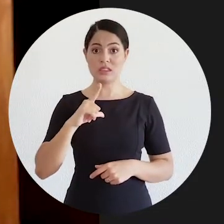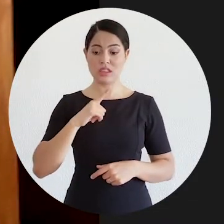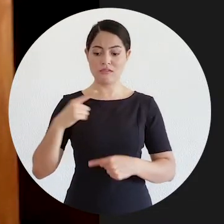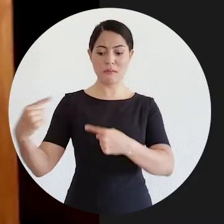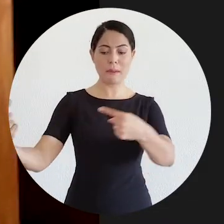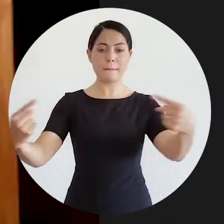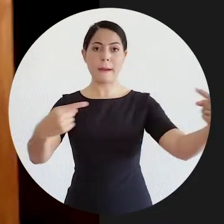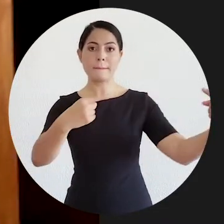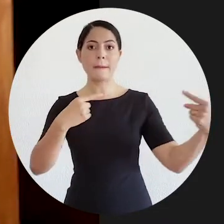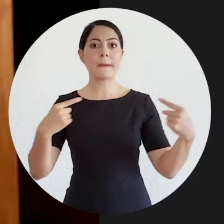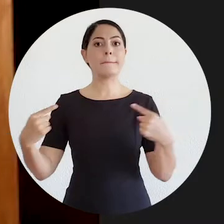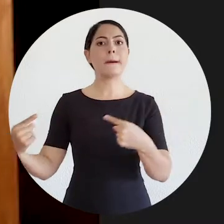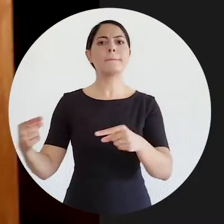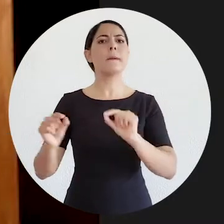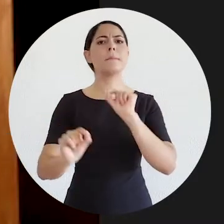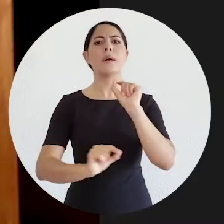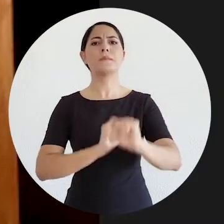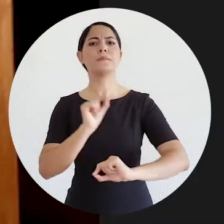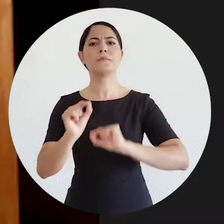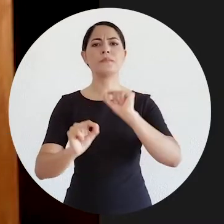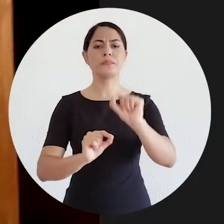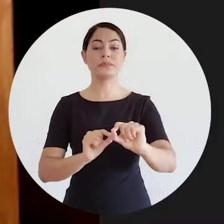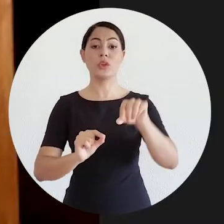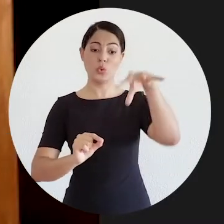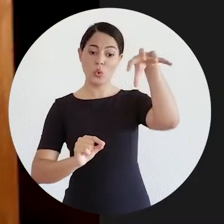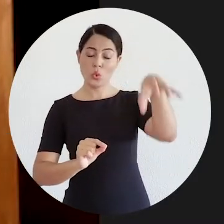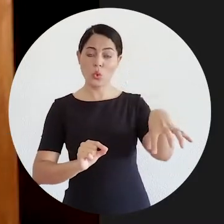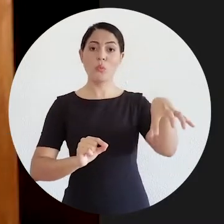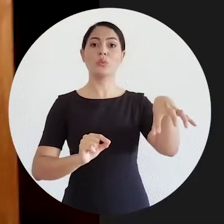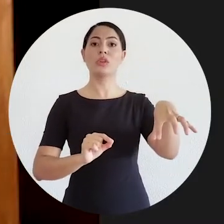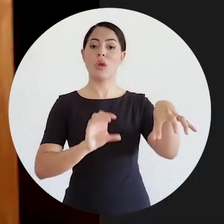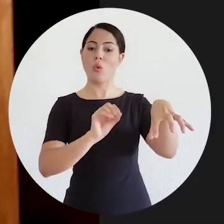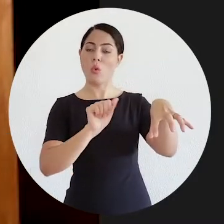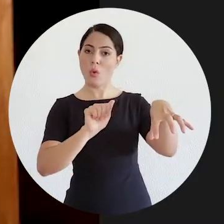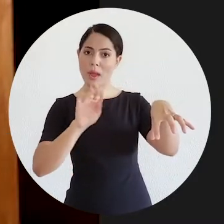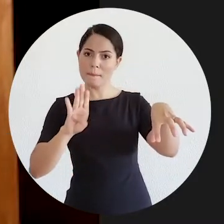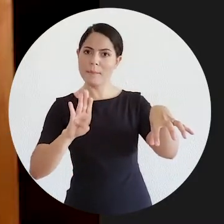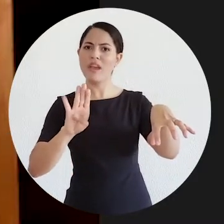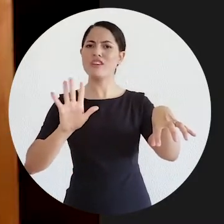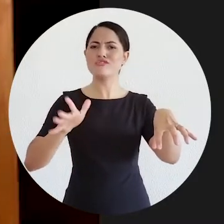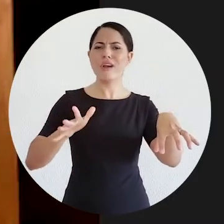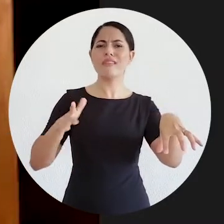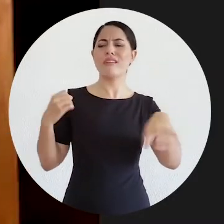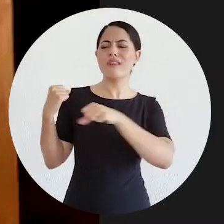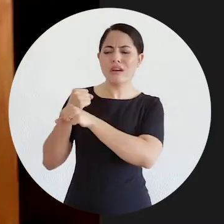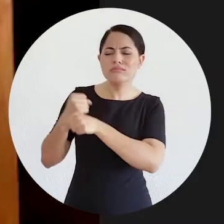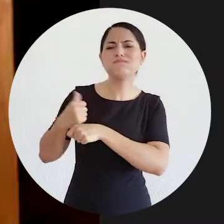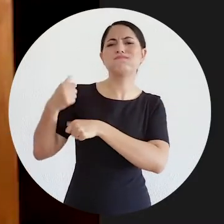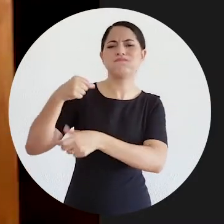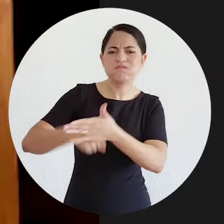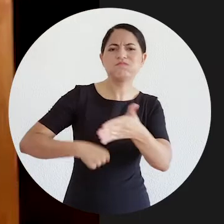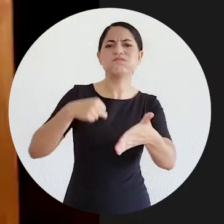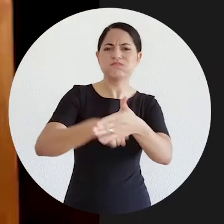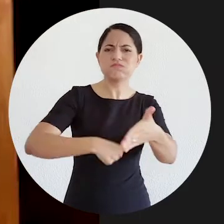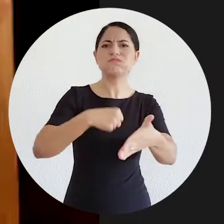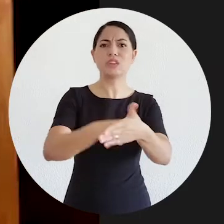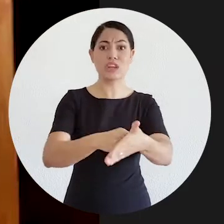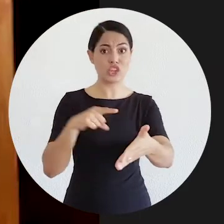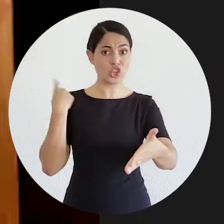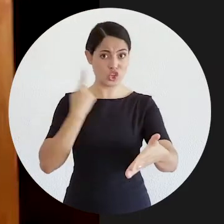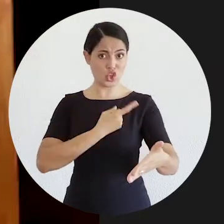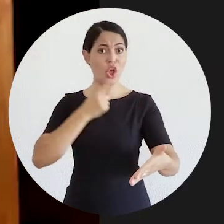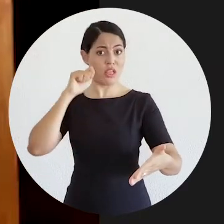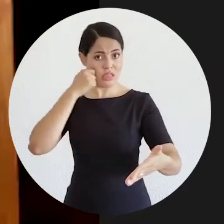discutido aquilo que o segmento já vem buscando há muitos anos. E o